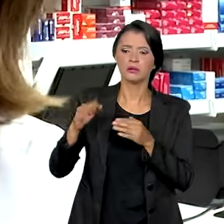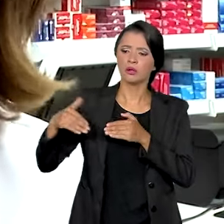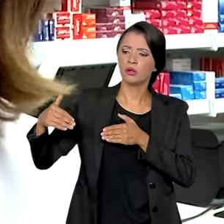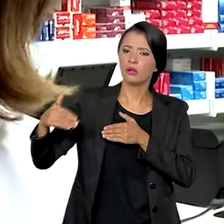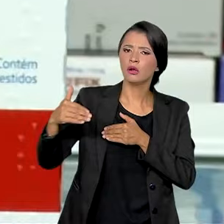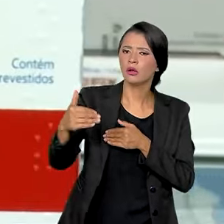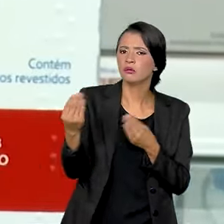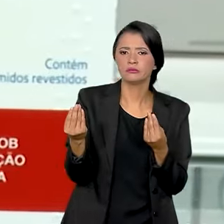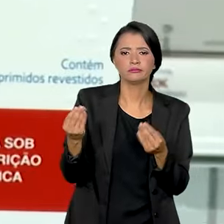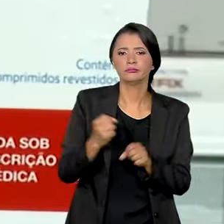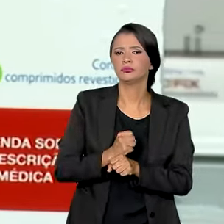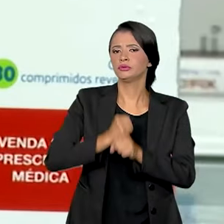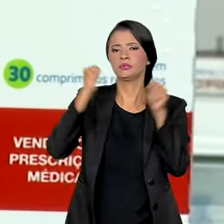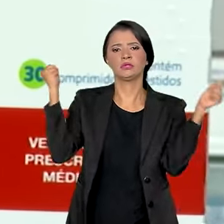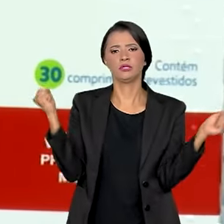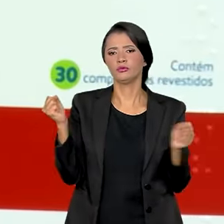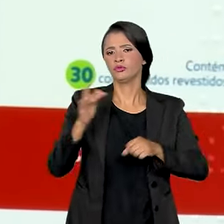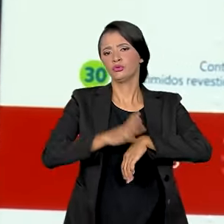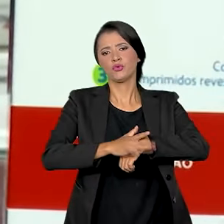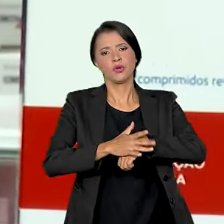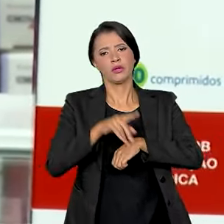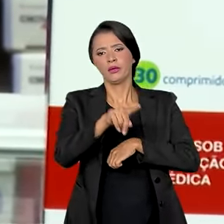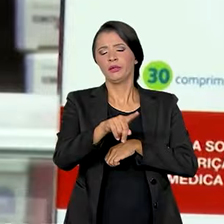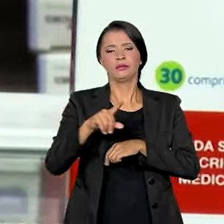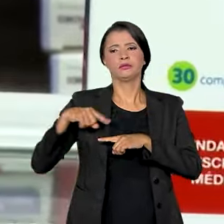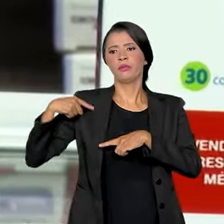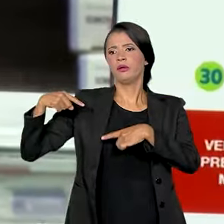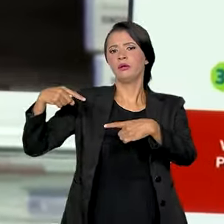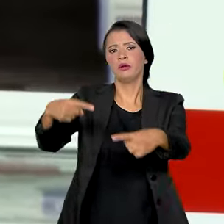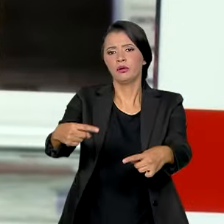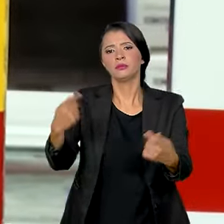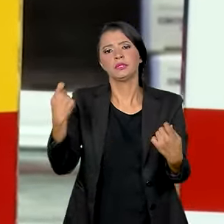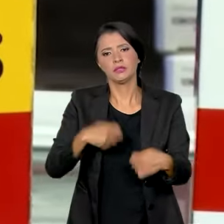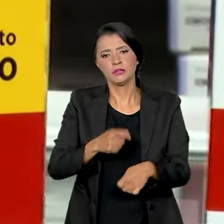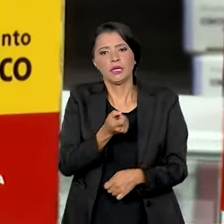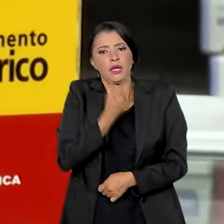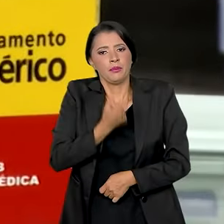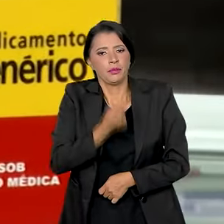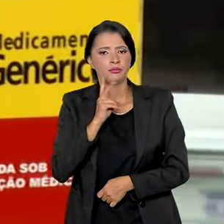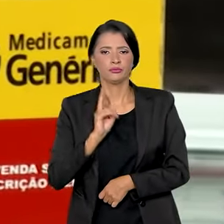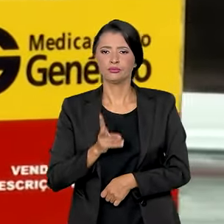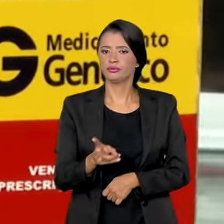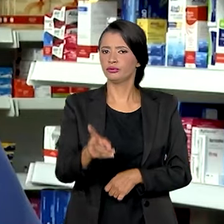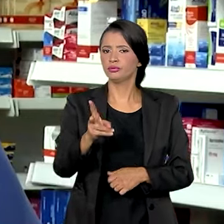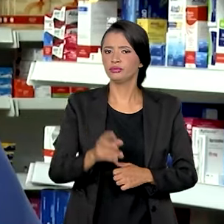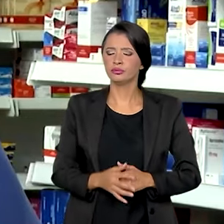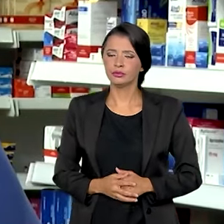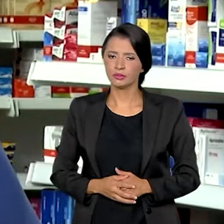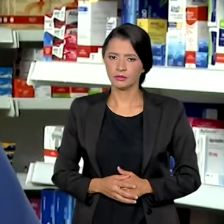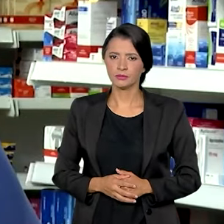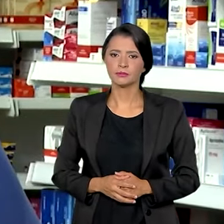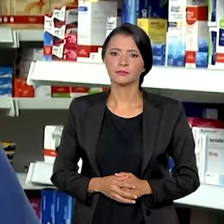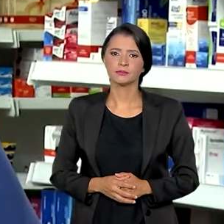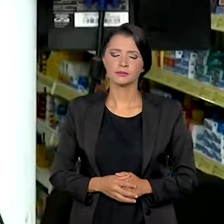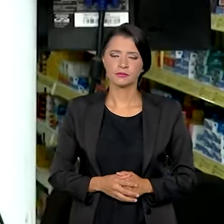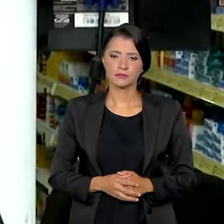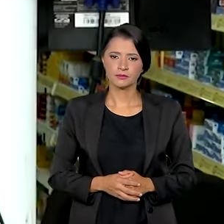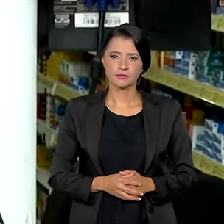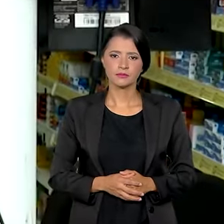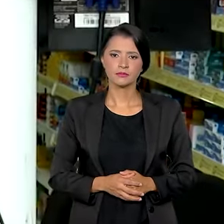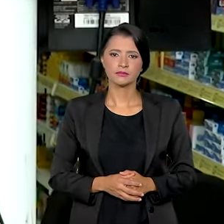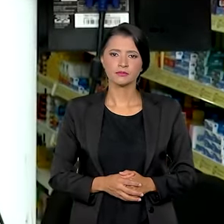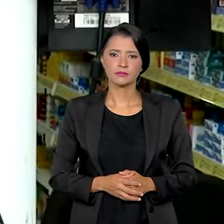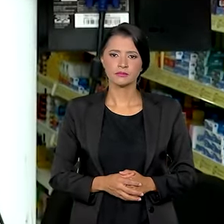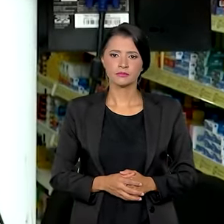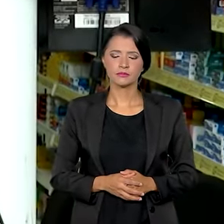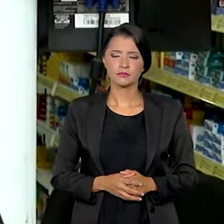tratamentos a longo prazo de patologias que são crônicas, né? Então você tem que tomar o medicamento para sempre. Tchau. Tchau. Tchau.